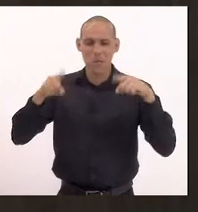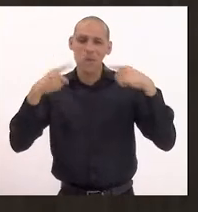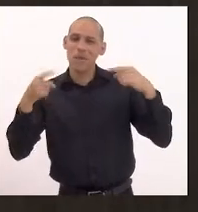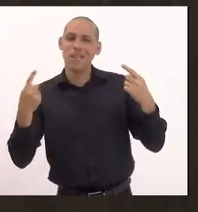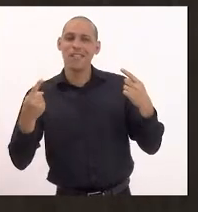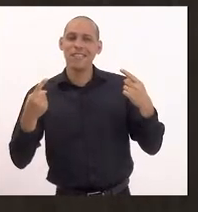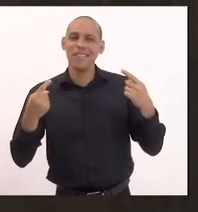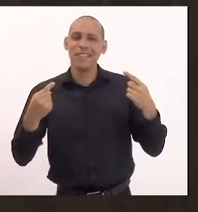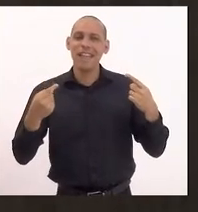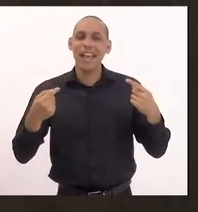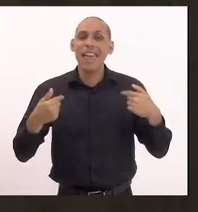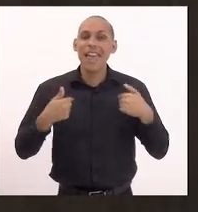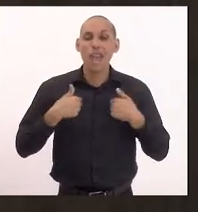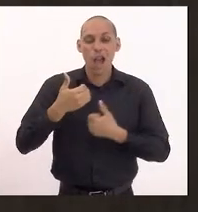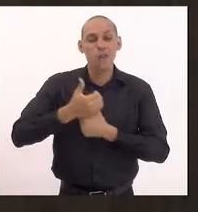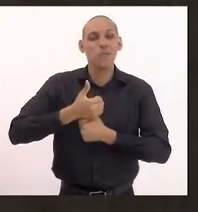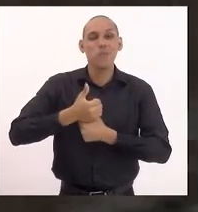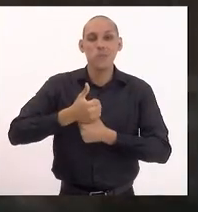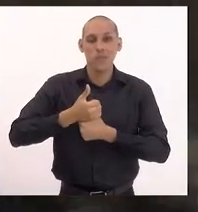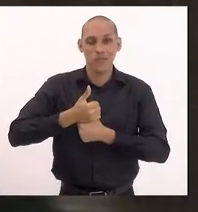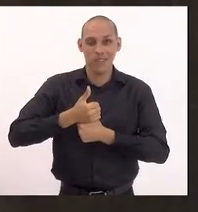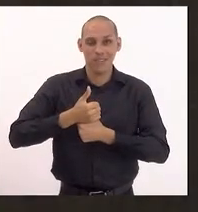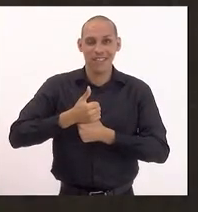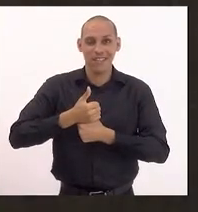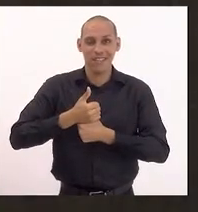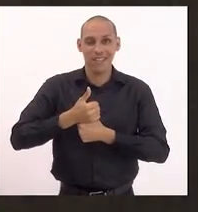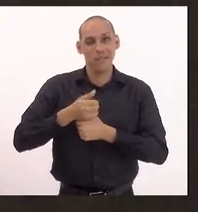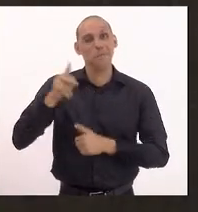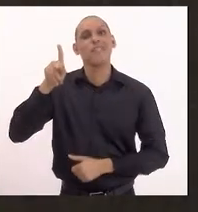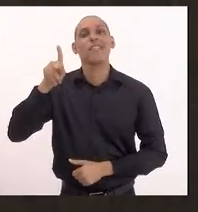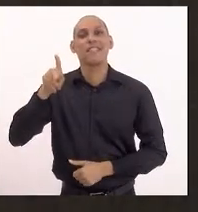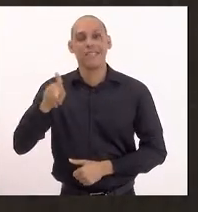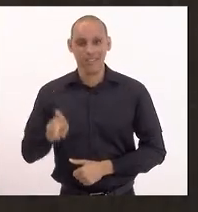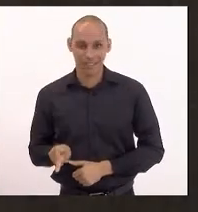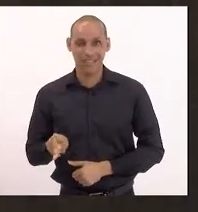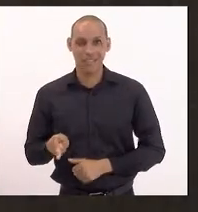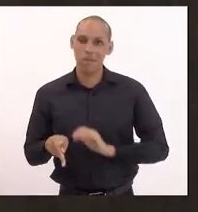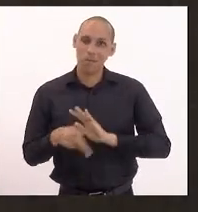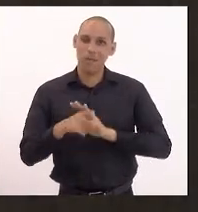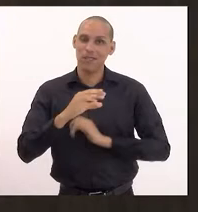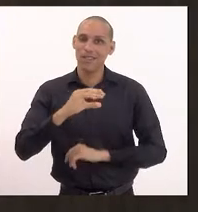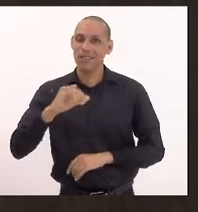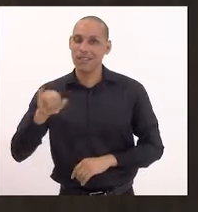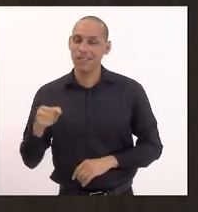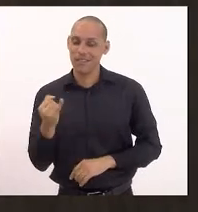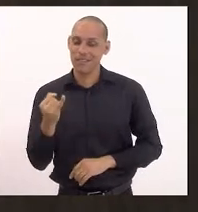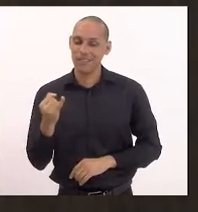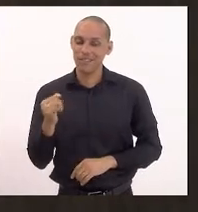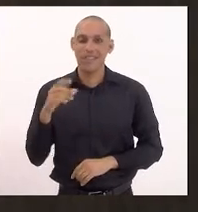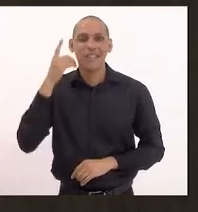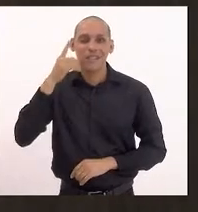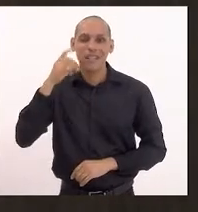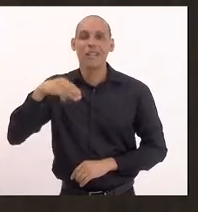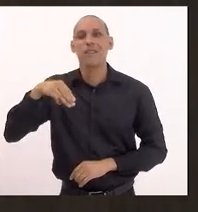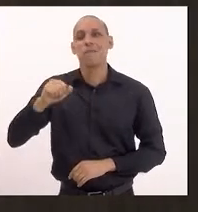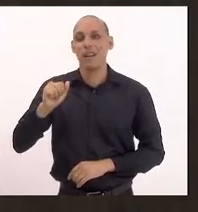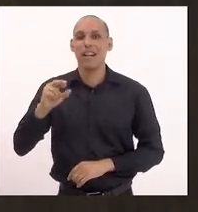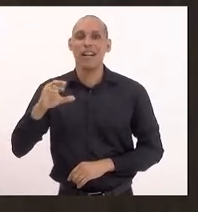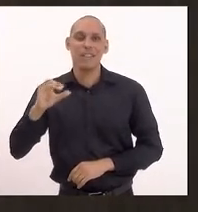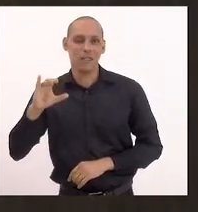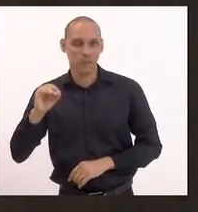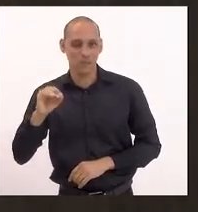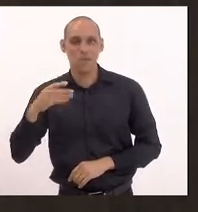Eu estou substituindo o presidente da CCJ, deputado Márcio Pacheco,